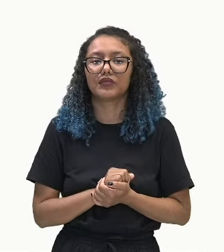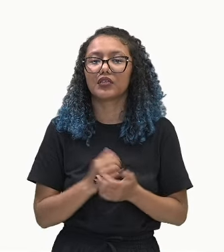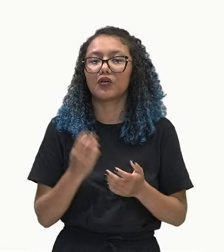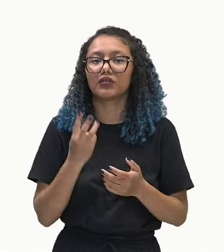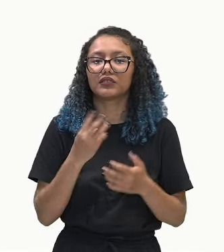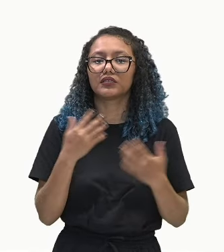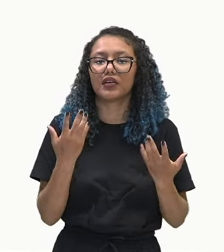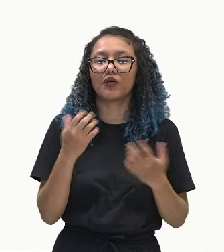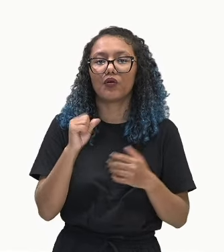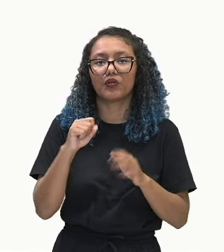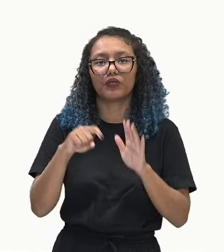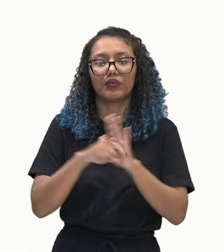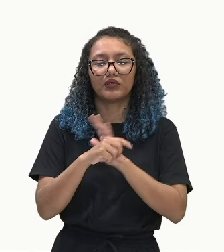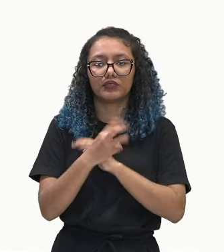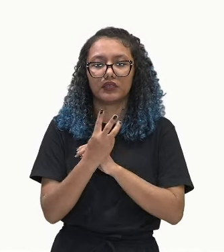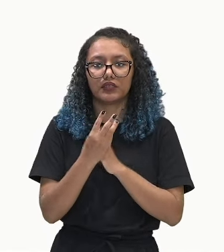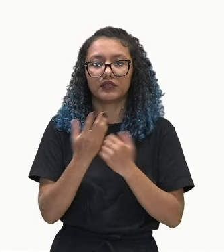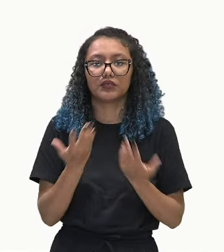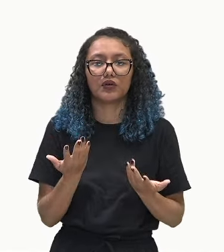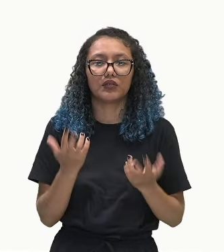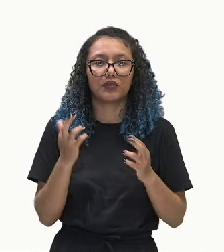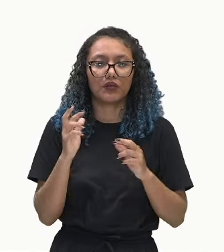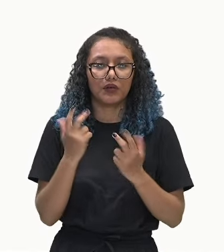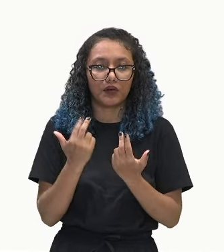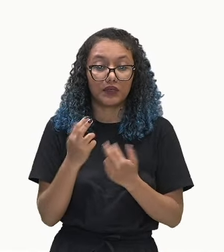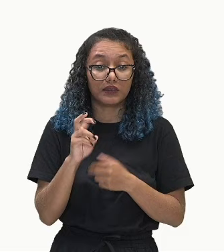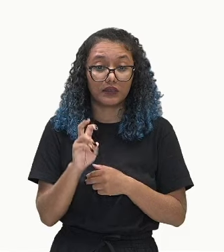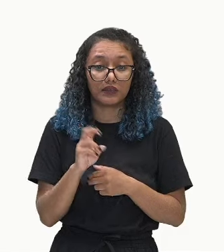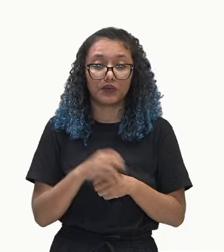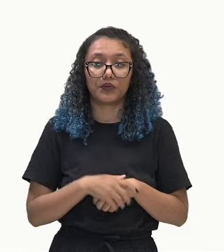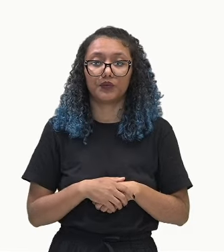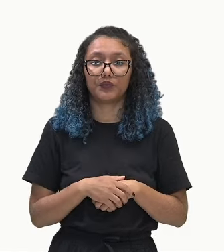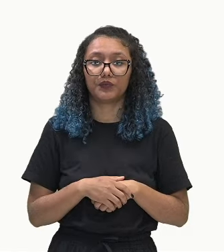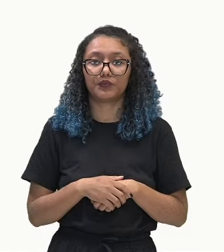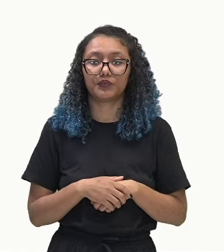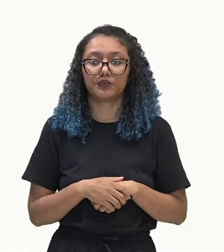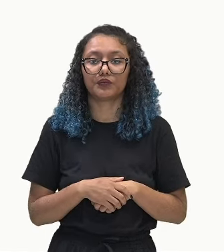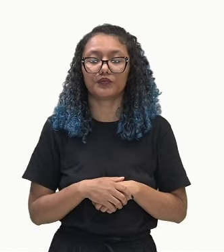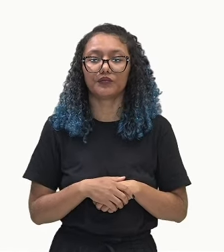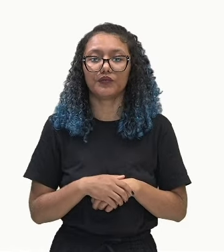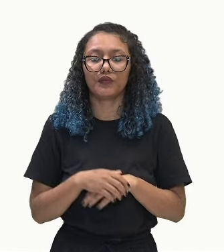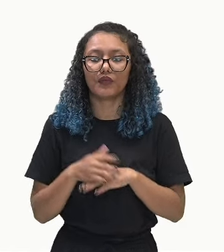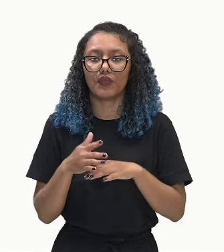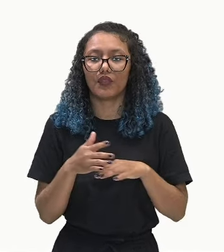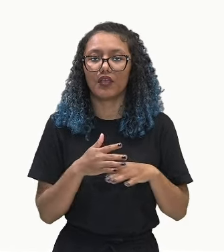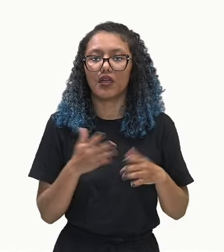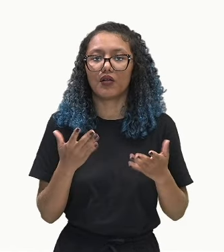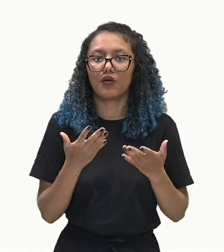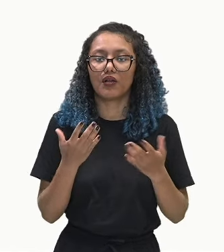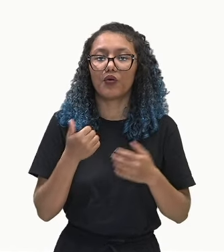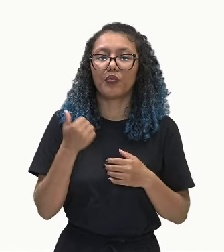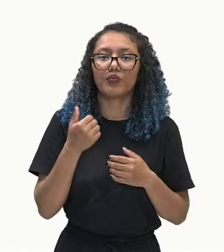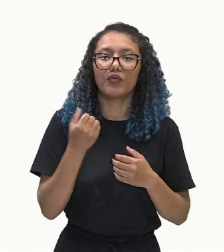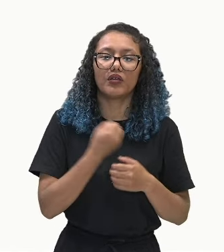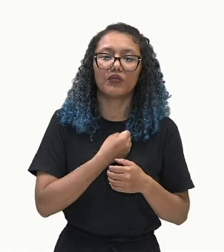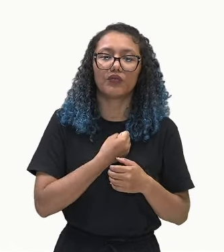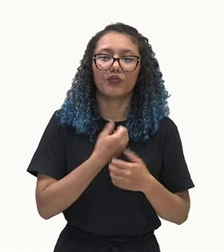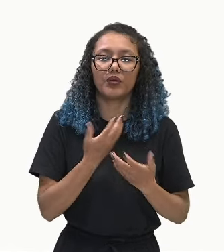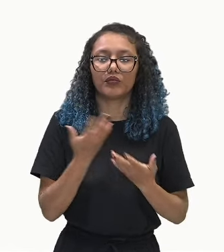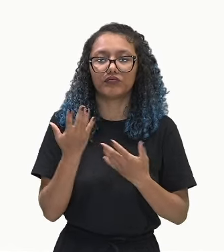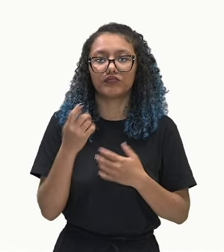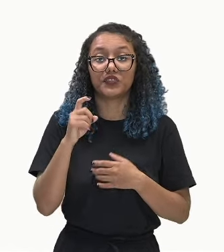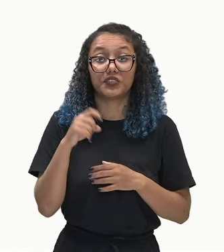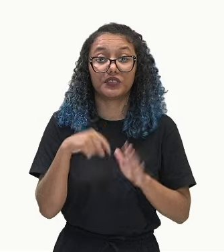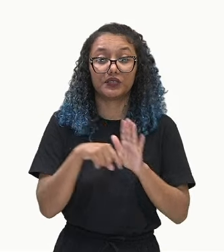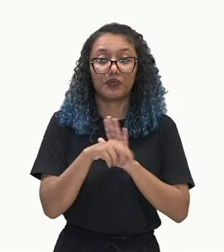menos 3, que é igual a 5. Agora vamos para o primeiro termo. O primeiro termo vai ser